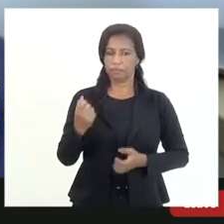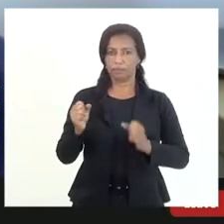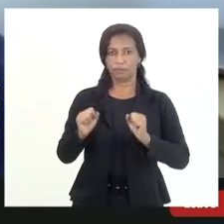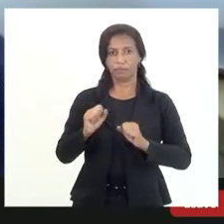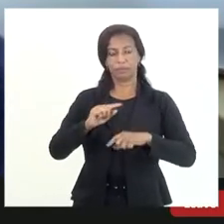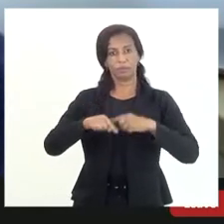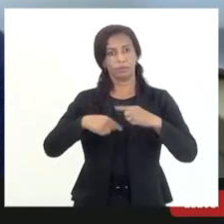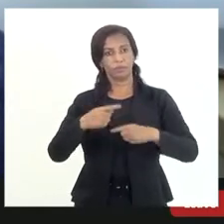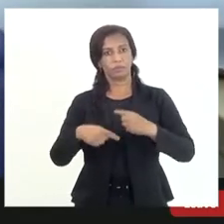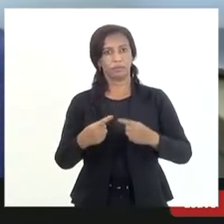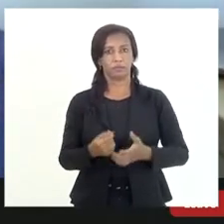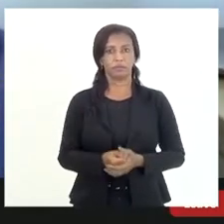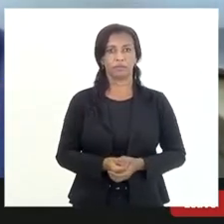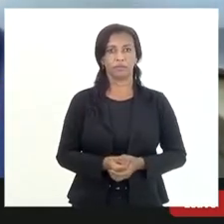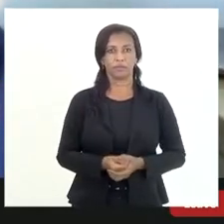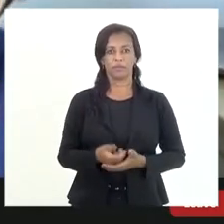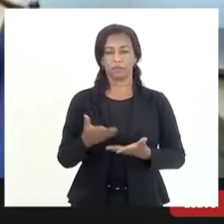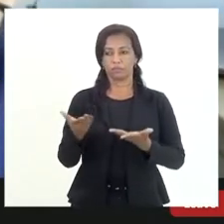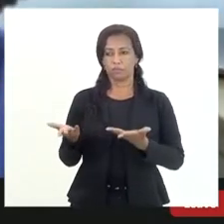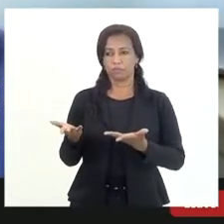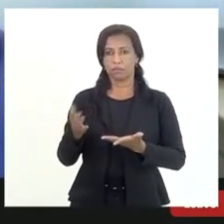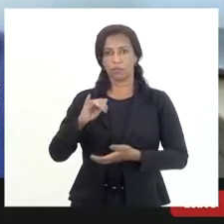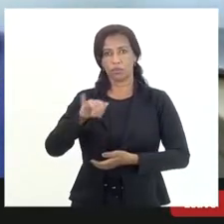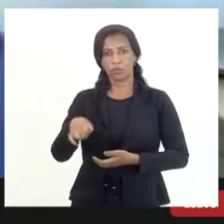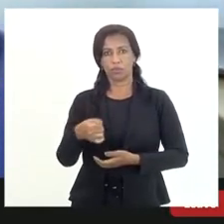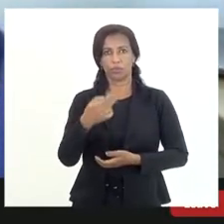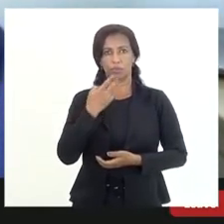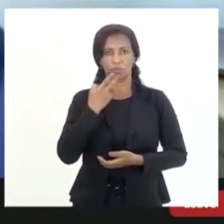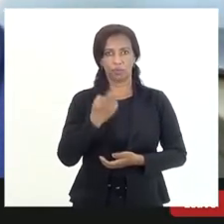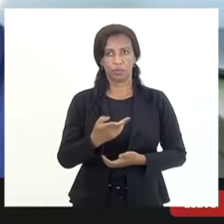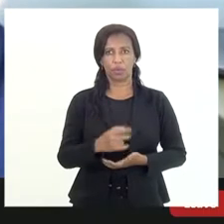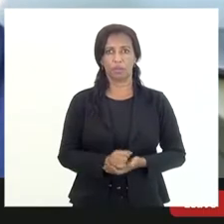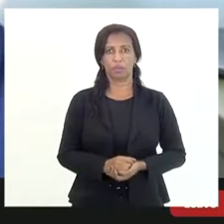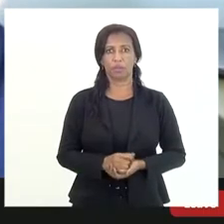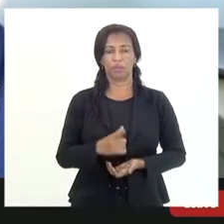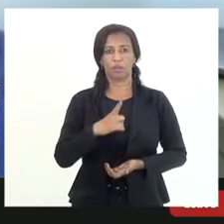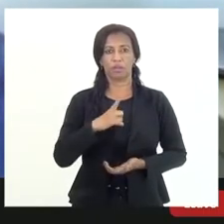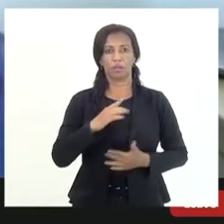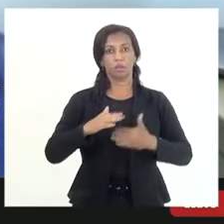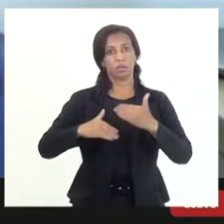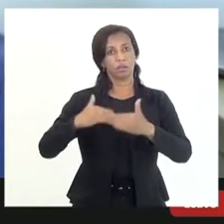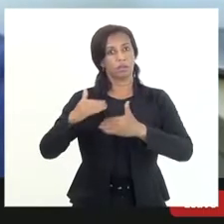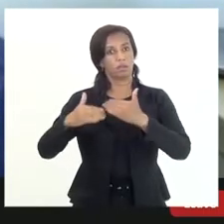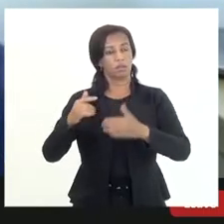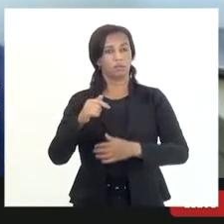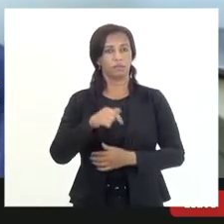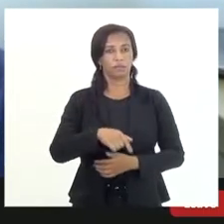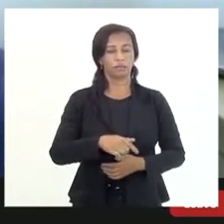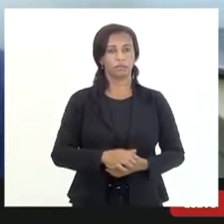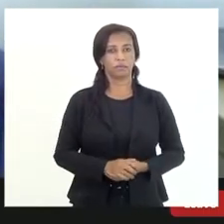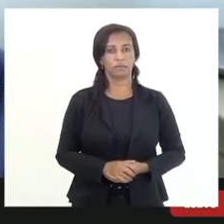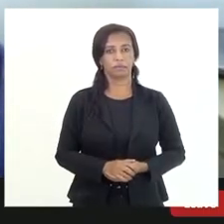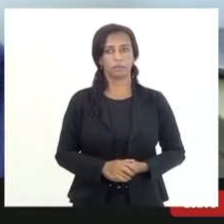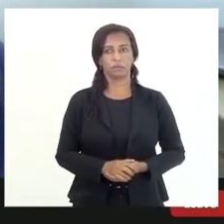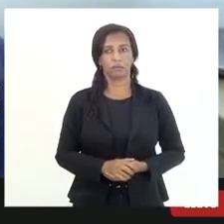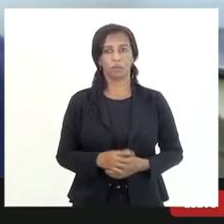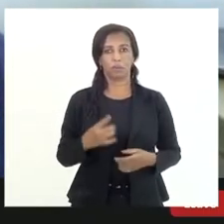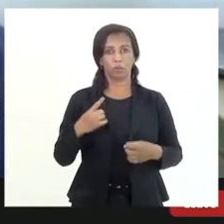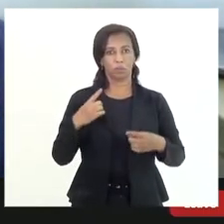depois, os senhores terem a oportunidade de falar, e a gente deve desenvolver aqui uma